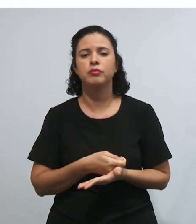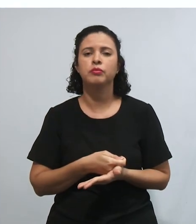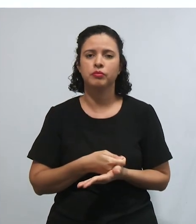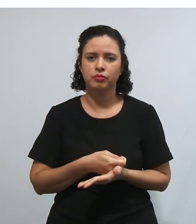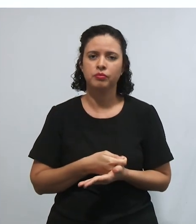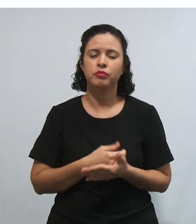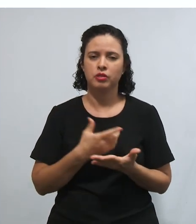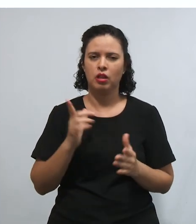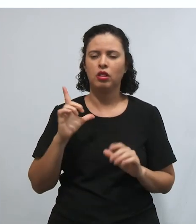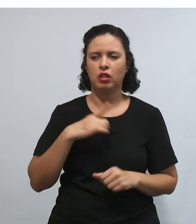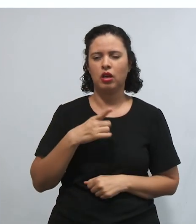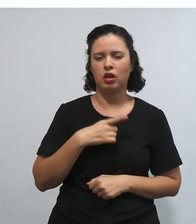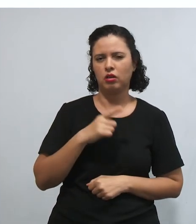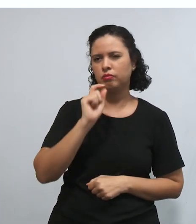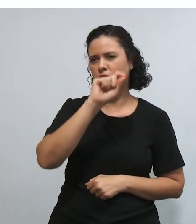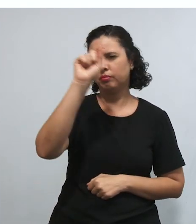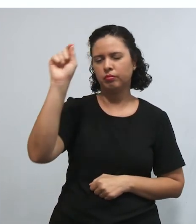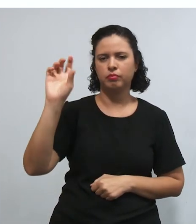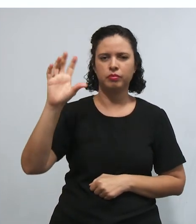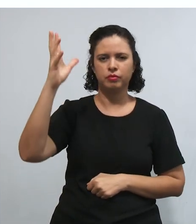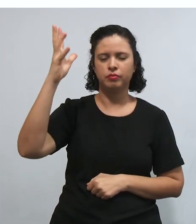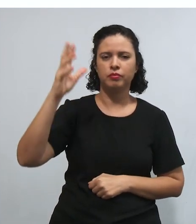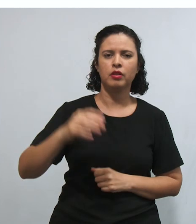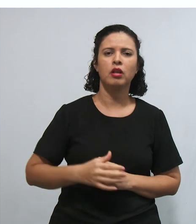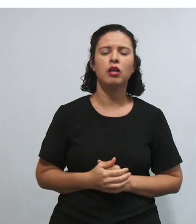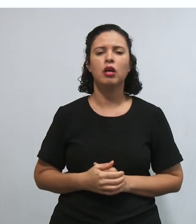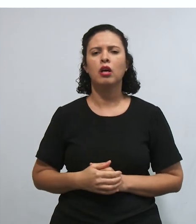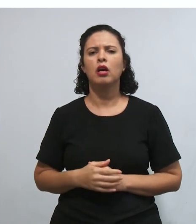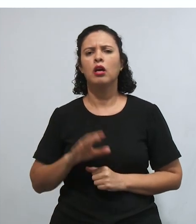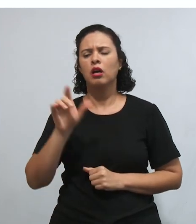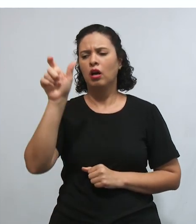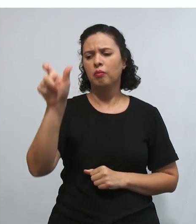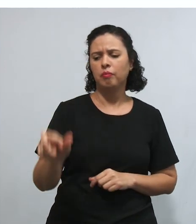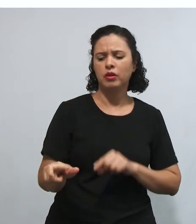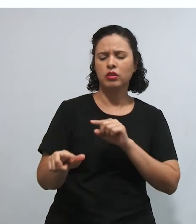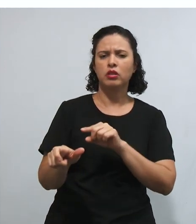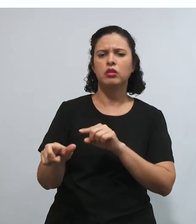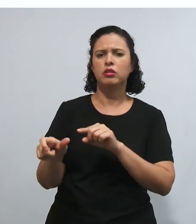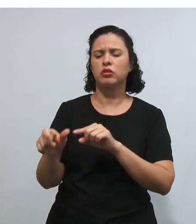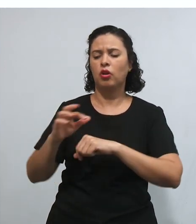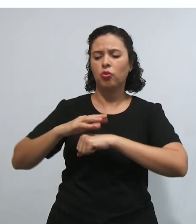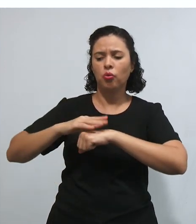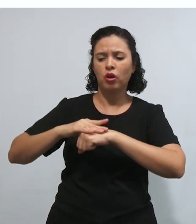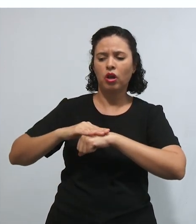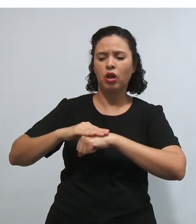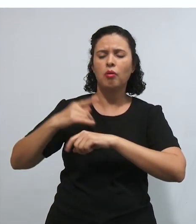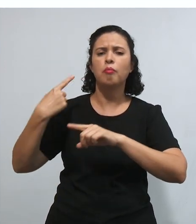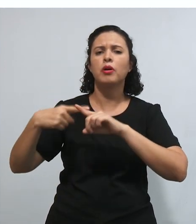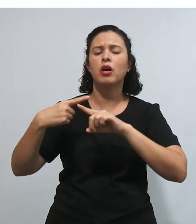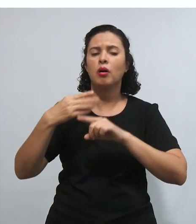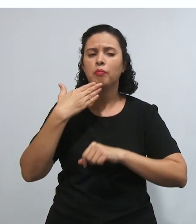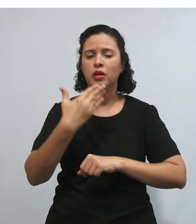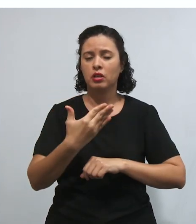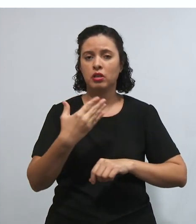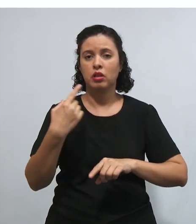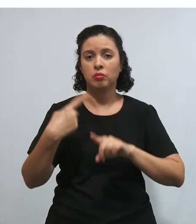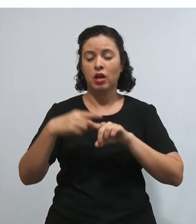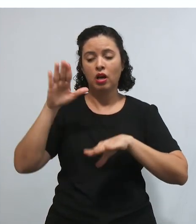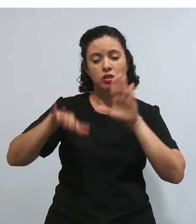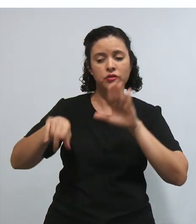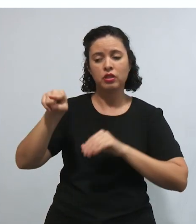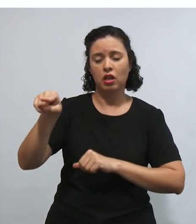muito dinheiro, né? E essa pessoa, por que ela faz isso? Porque muitas vezes o poder público, ela bate na porta lá